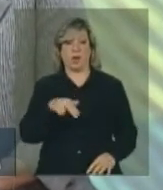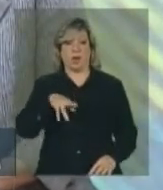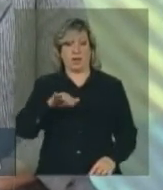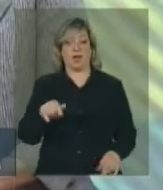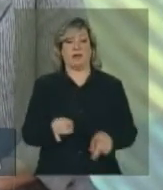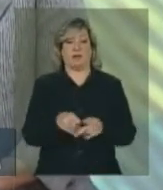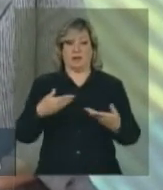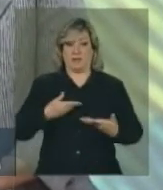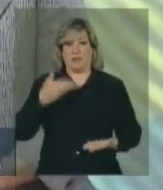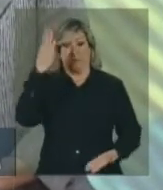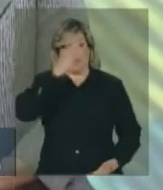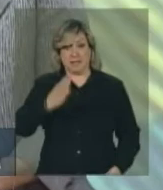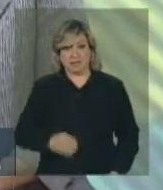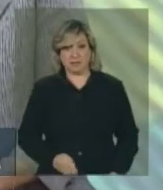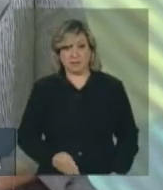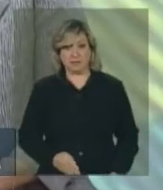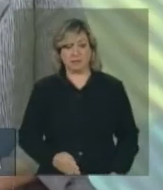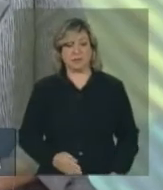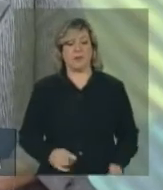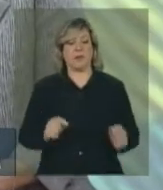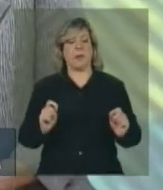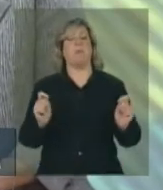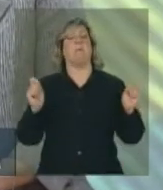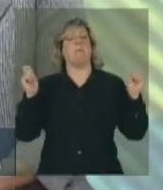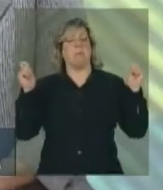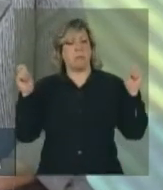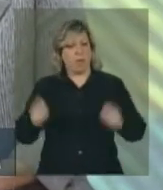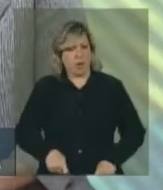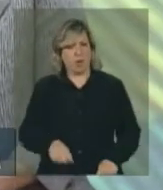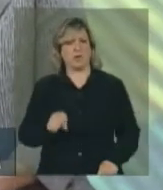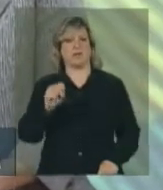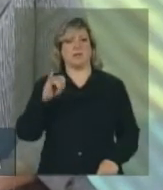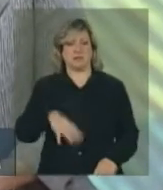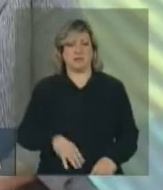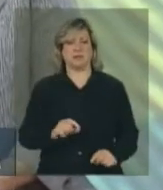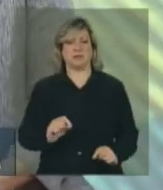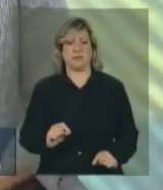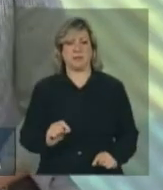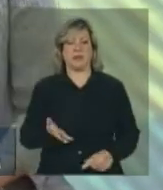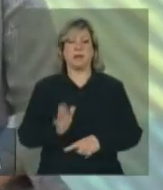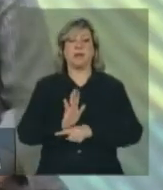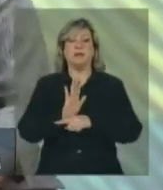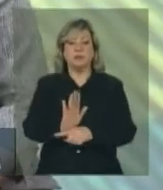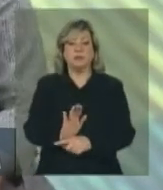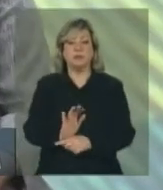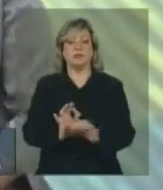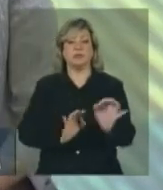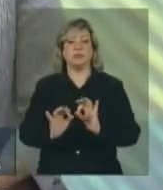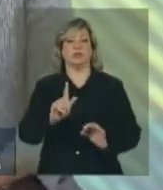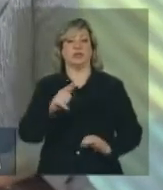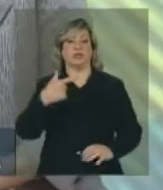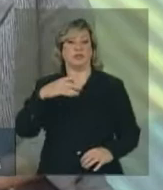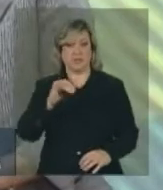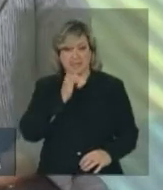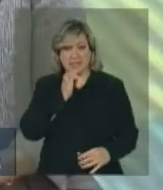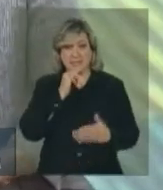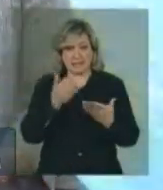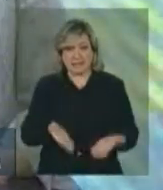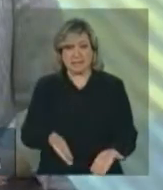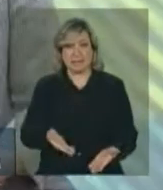podem, sem sombra de dúvida, contribuir no G20, por exemplo,